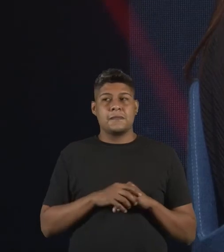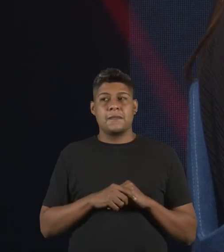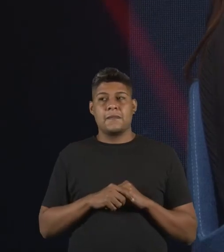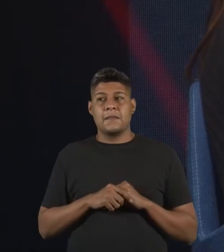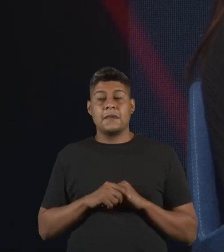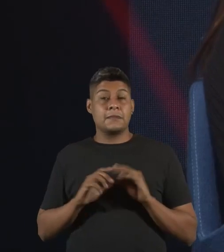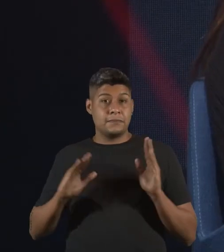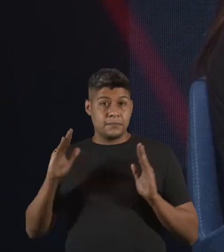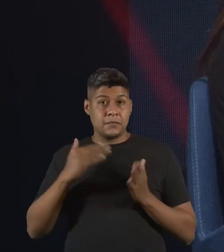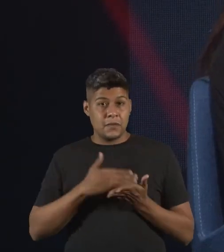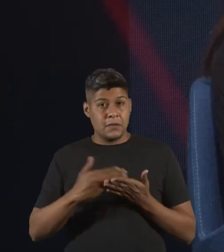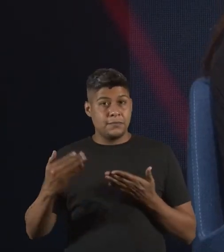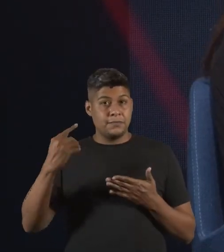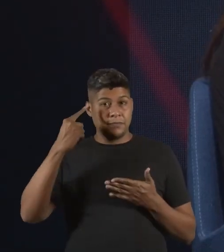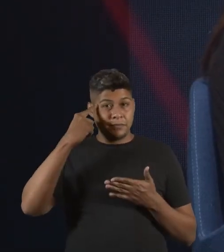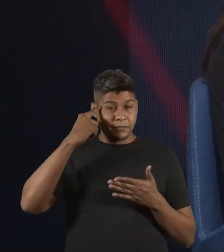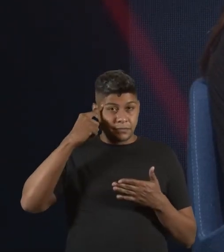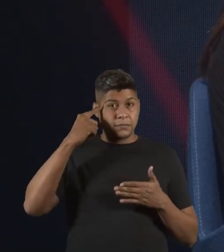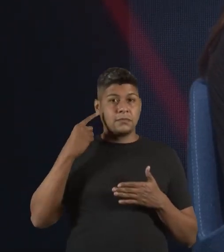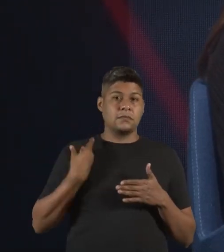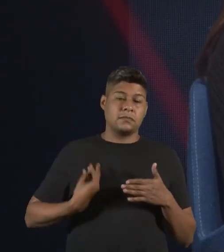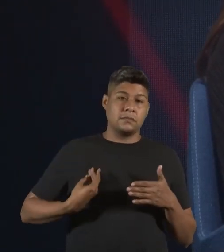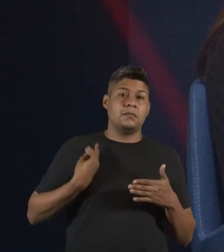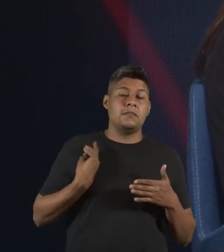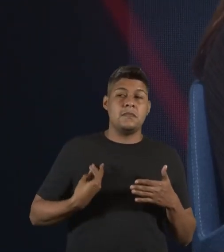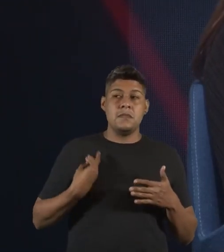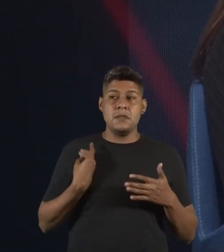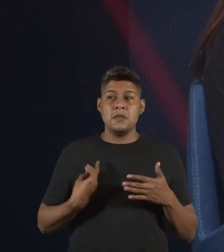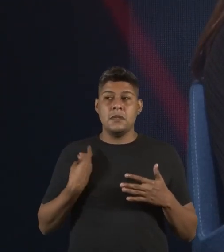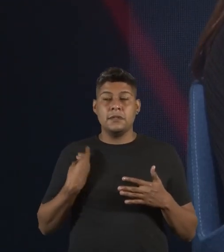o momento que eu comecei a pensar sobre carreira na minha vida,